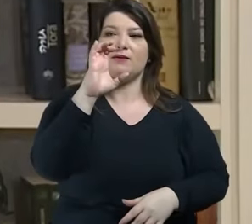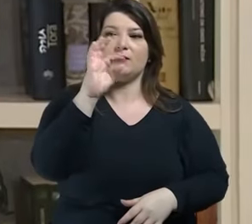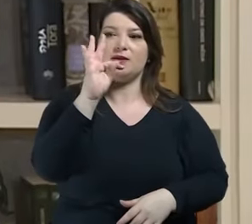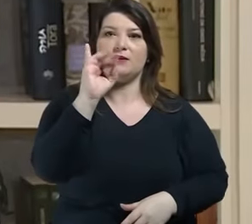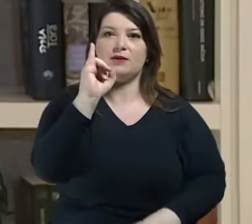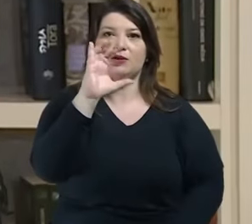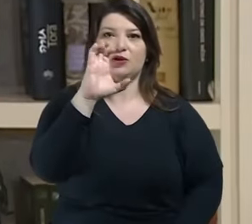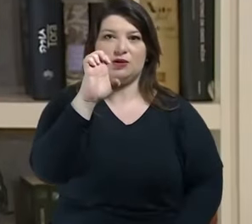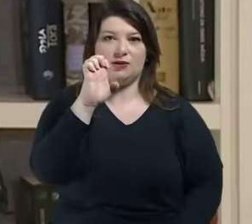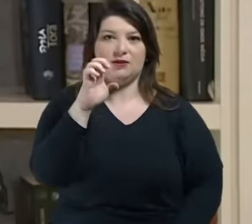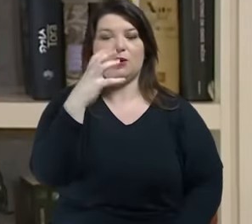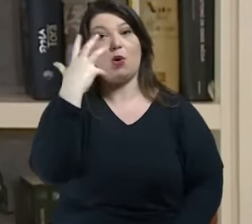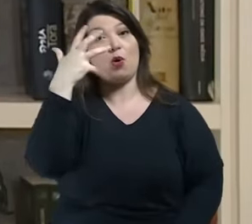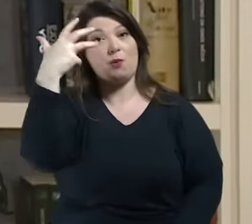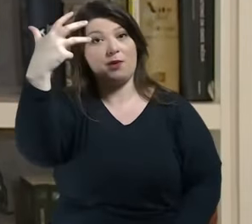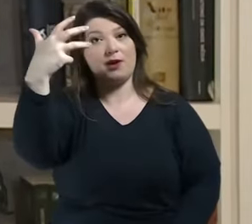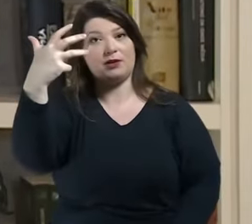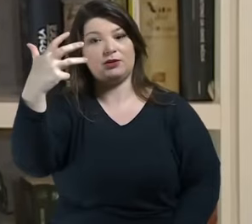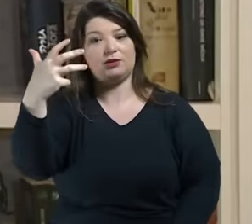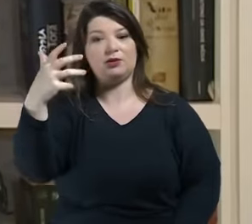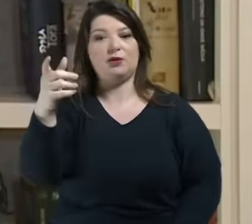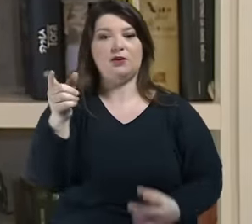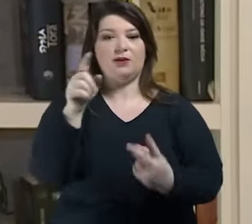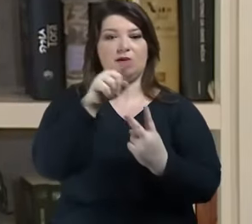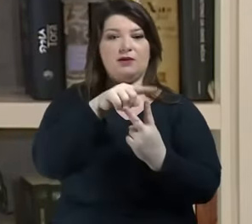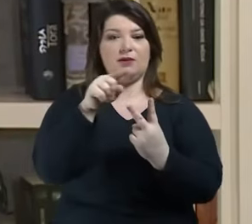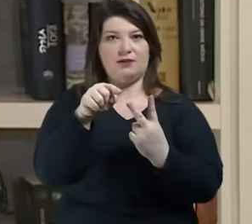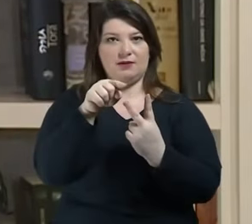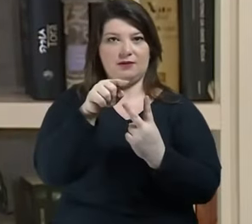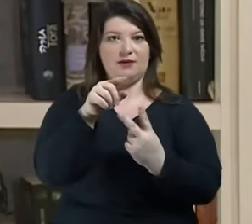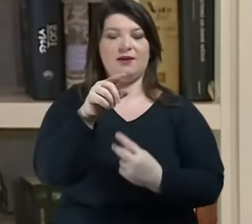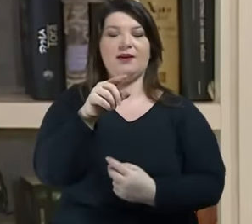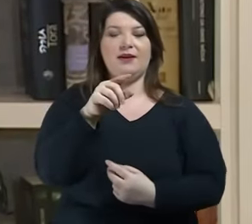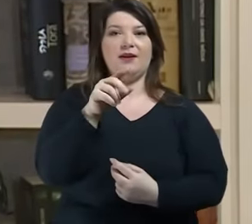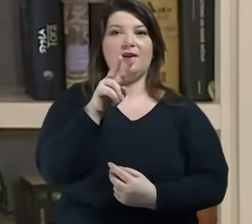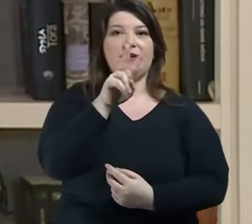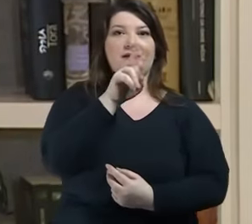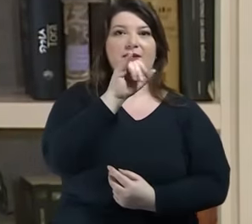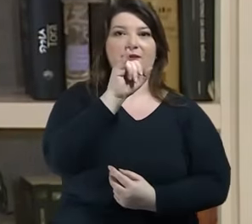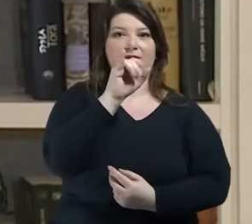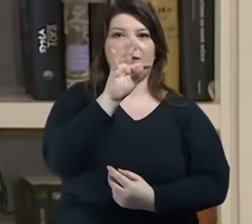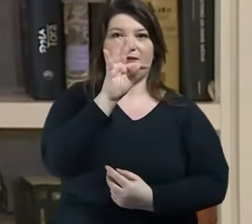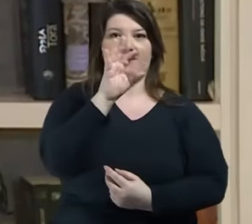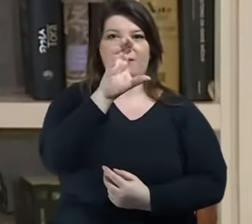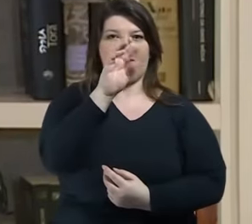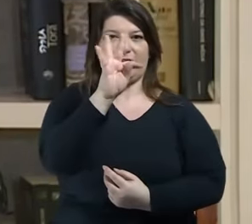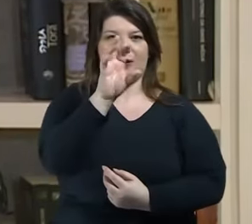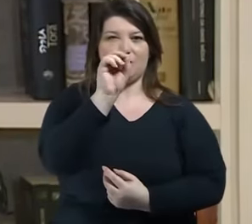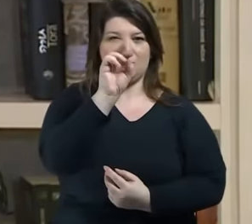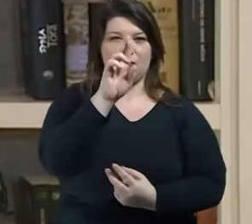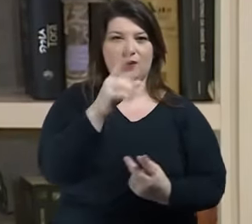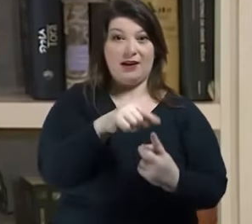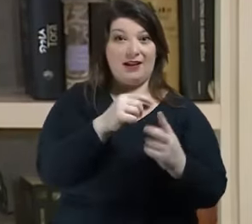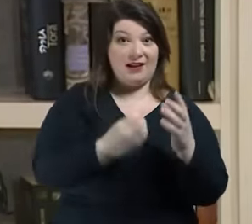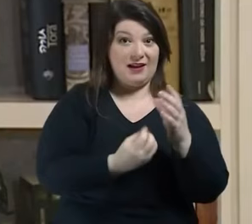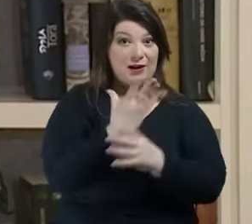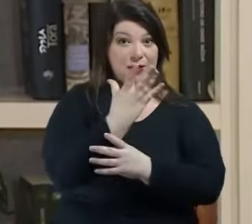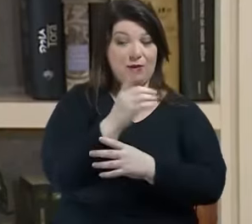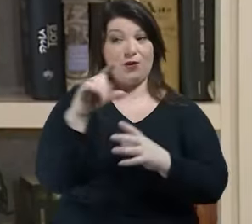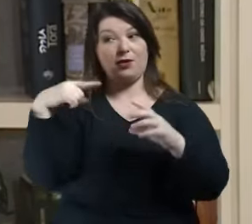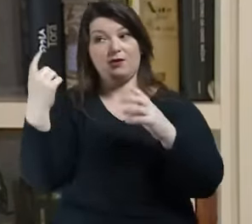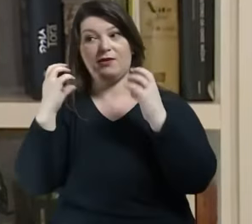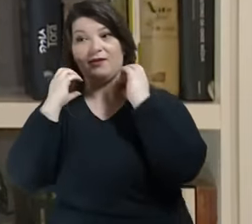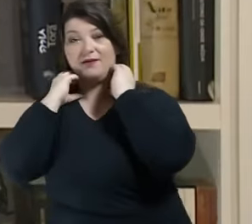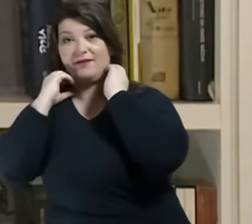entre o doutor Vitor Frankenstein e a sua criatura os dois não conseguem se afastar mesmo que um